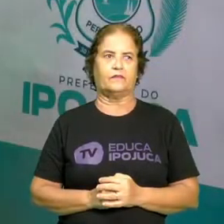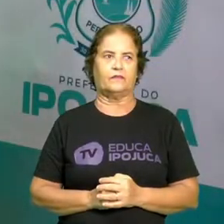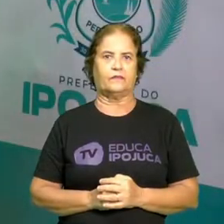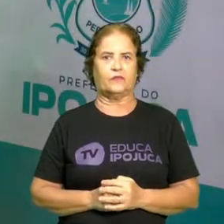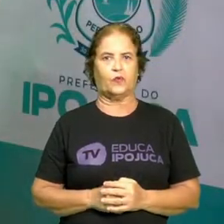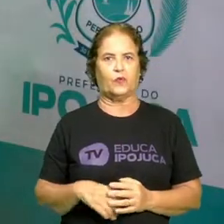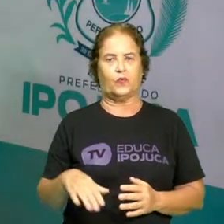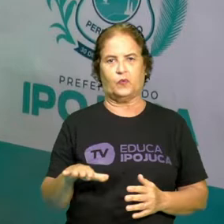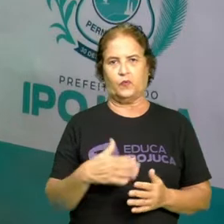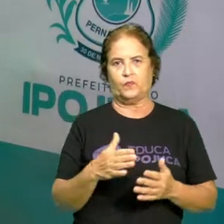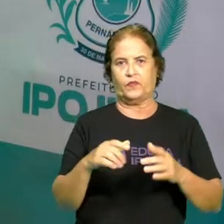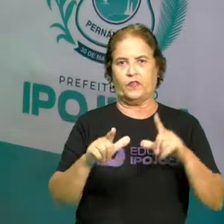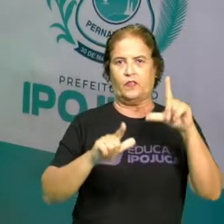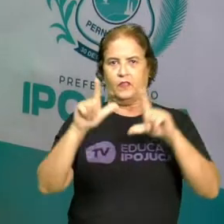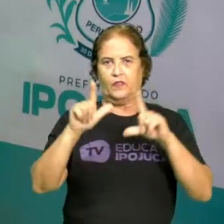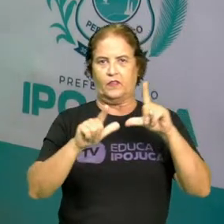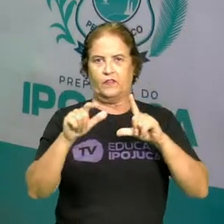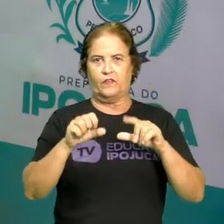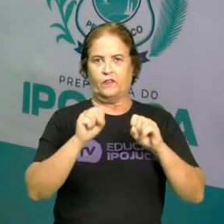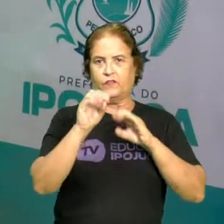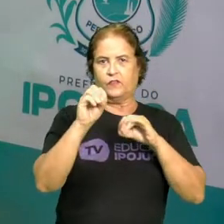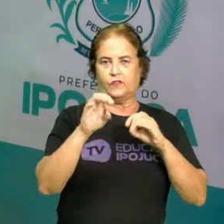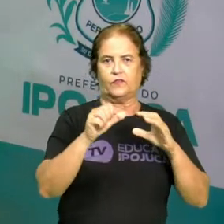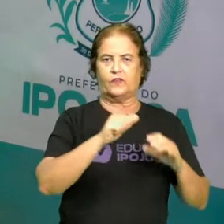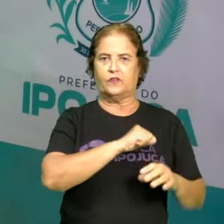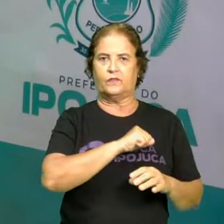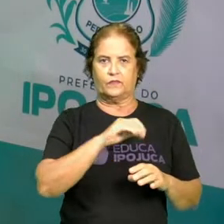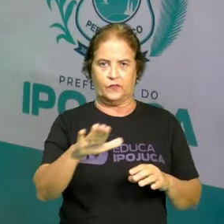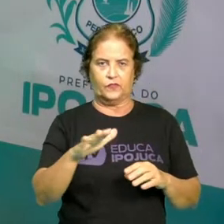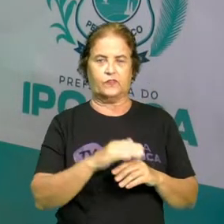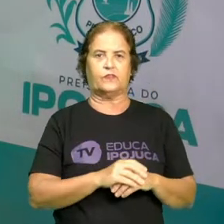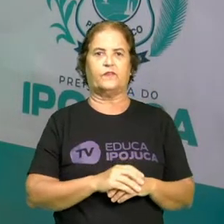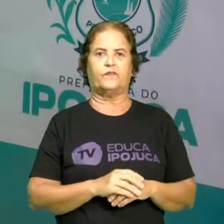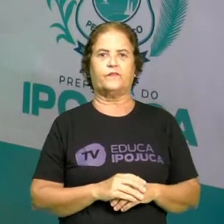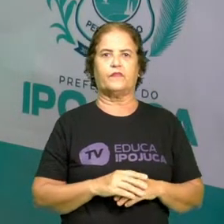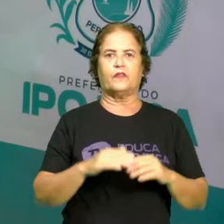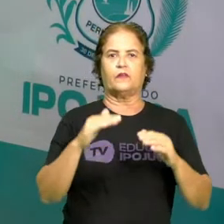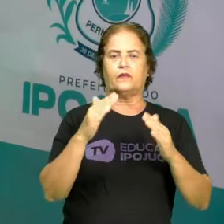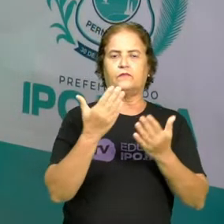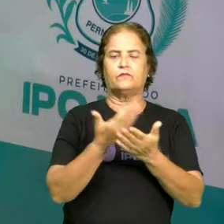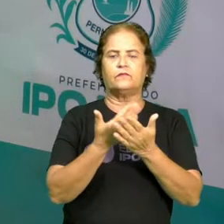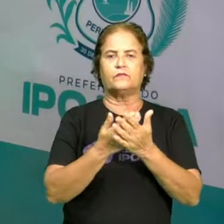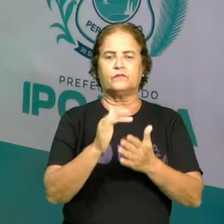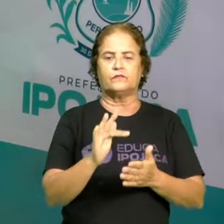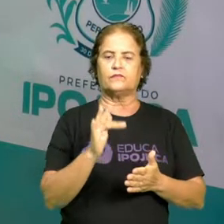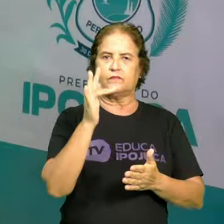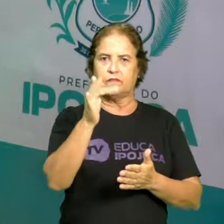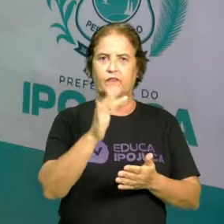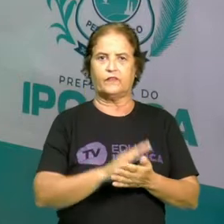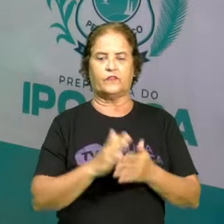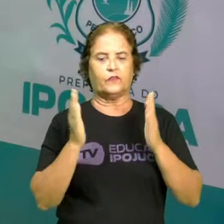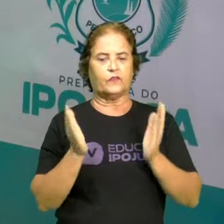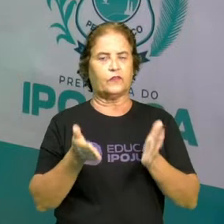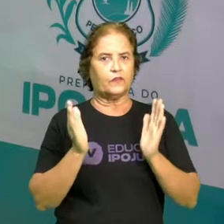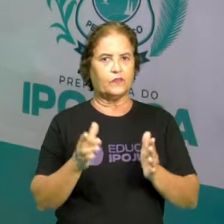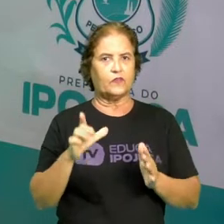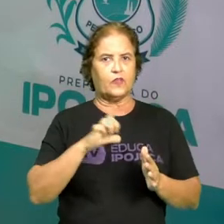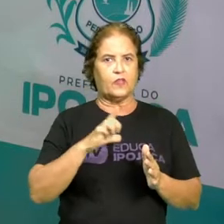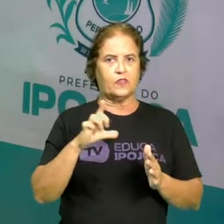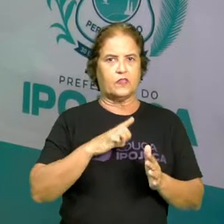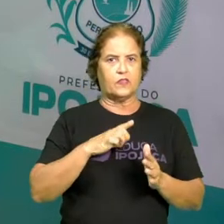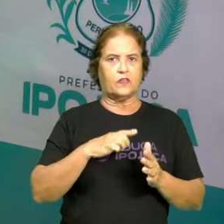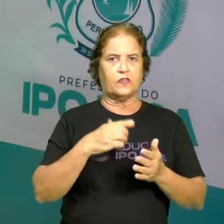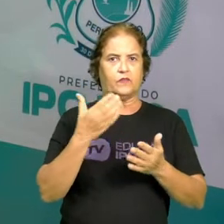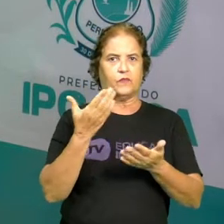No ar, a TV educa e pojuca, a escola do futuro. Hoje nós teremos